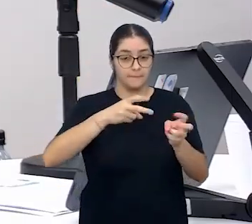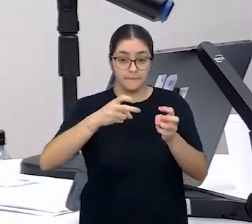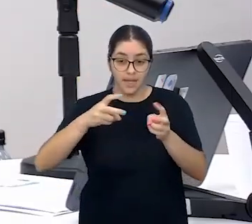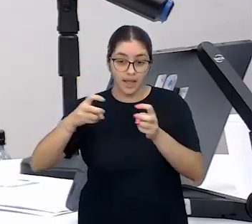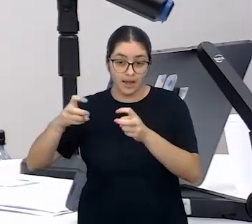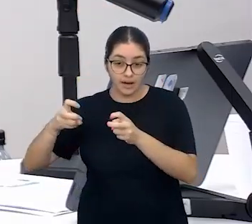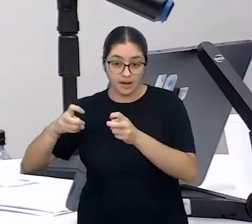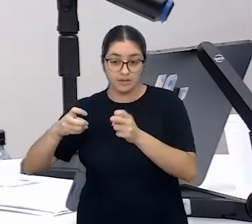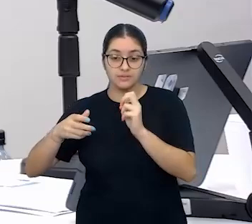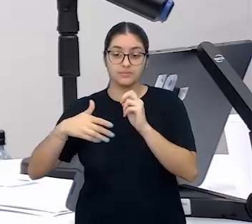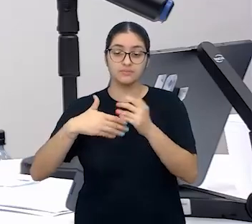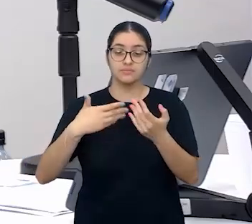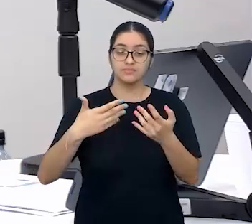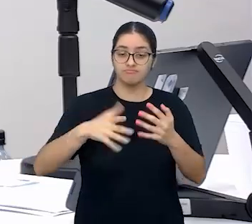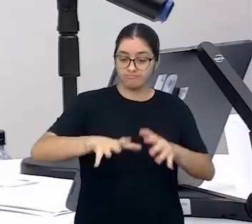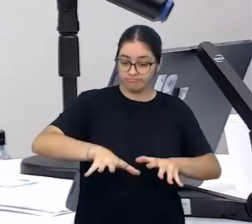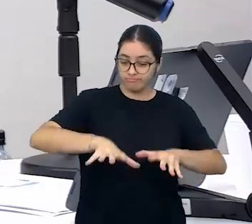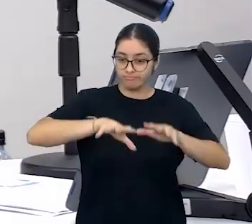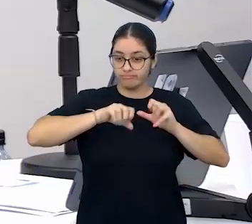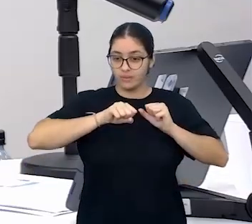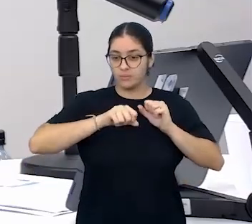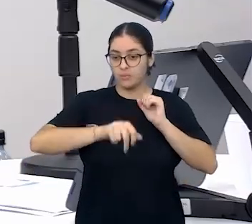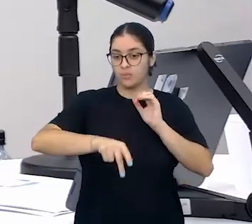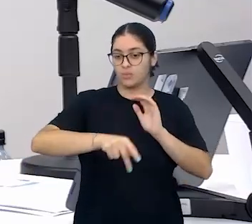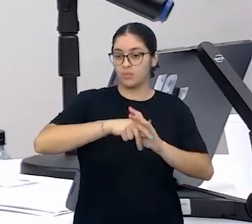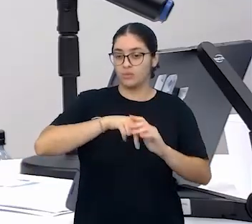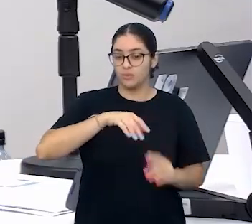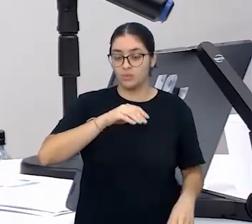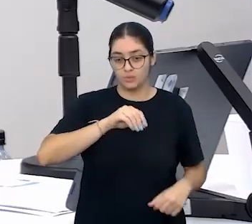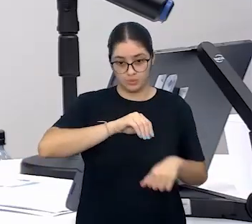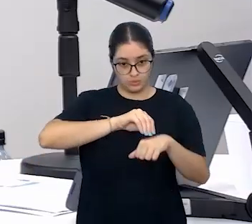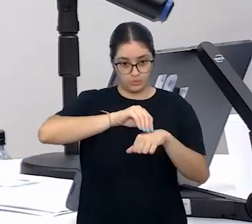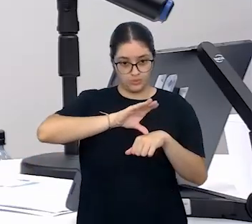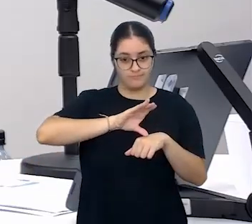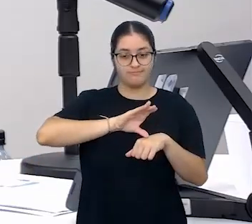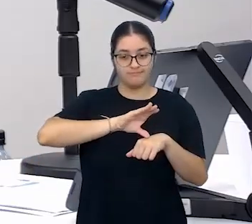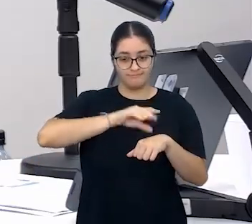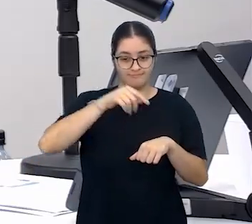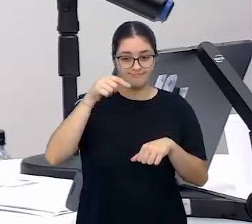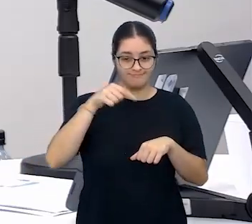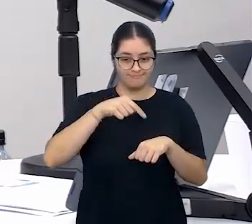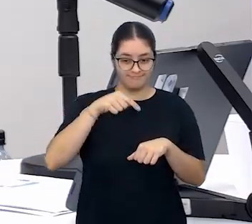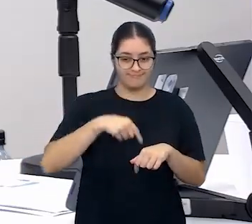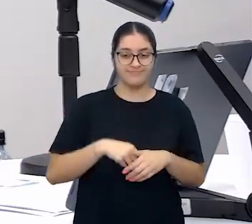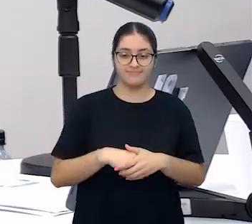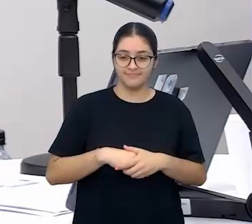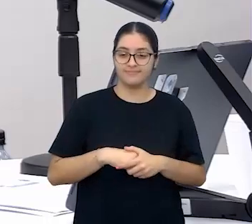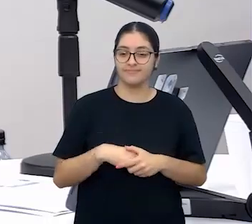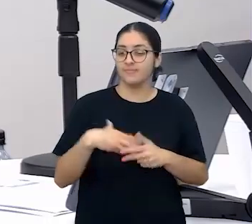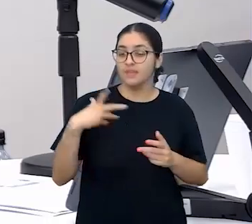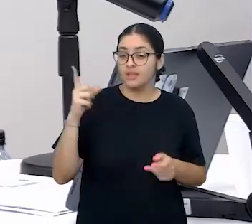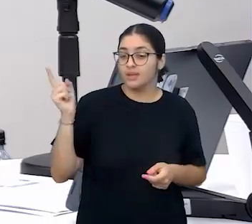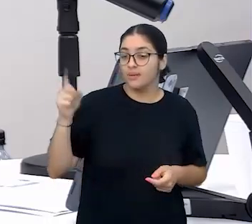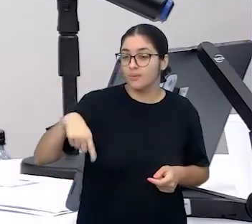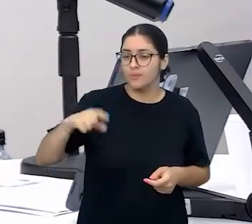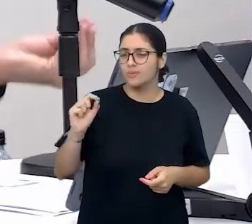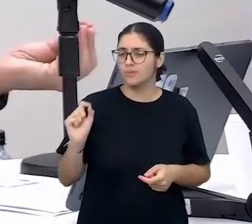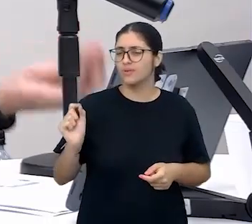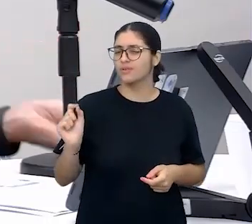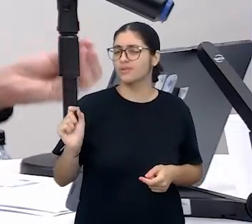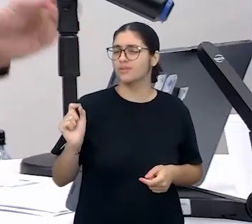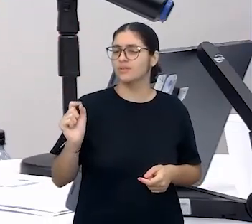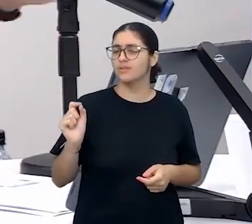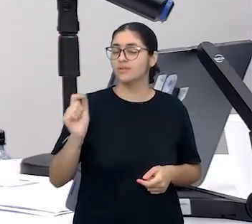identifica a aquisição desse conhecimento. E a partir desse conhecimento é que a gente olha para a